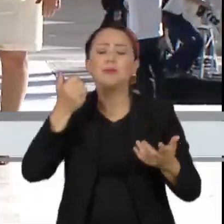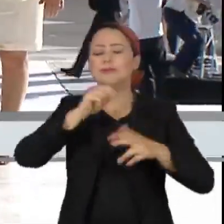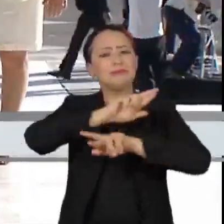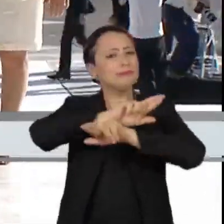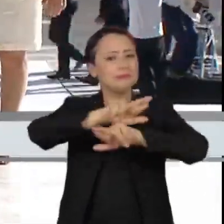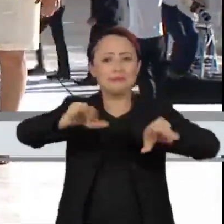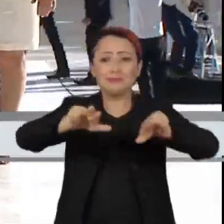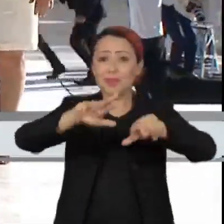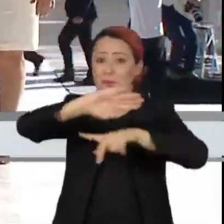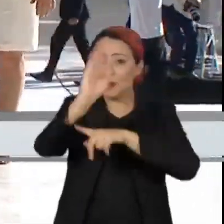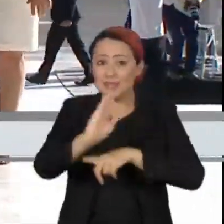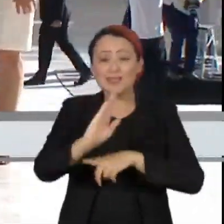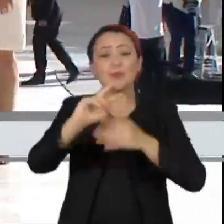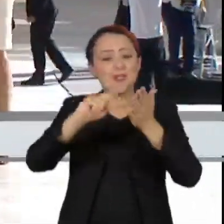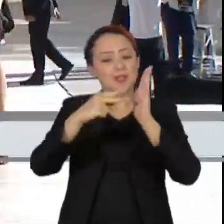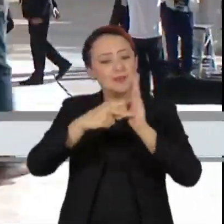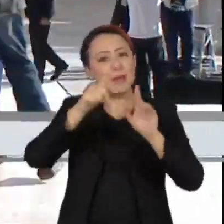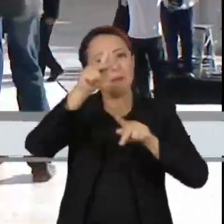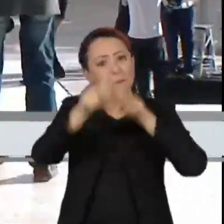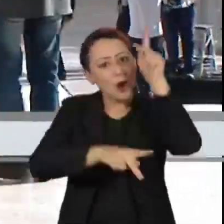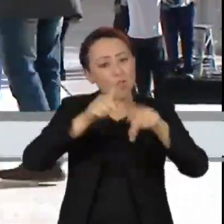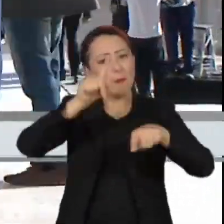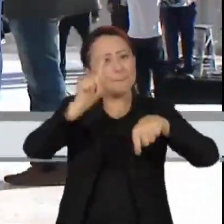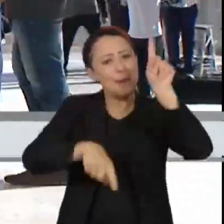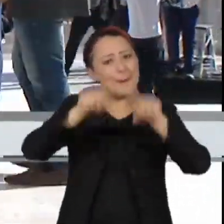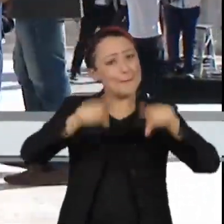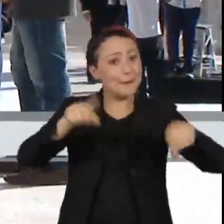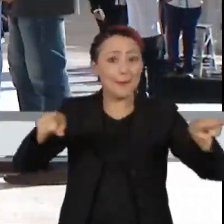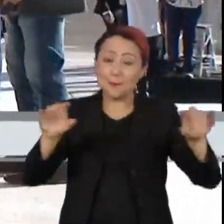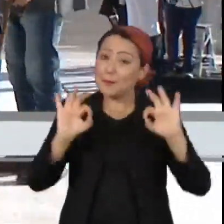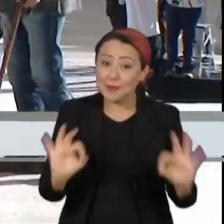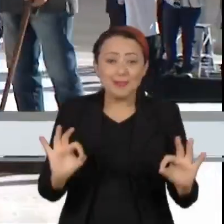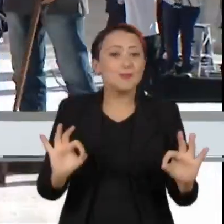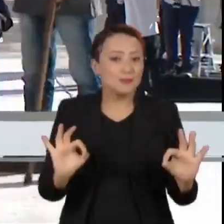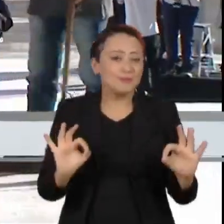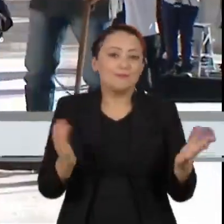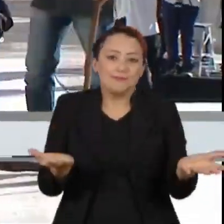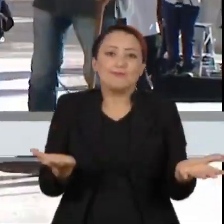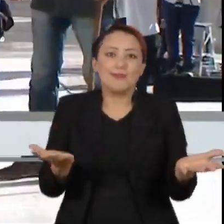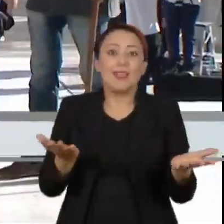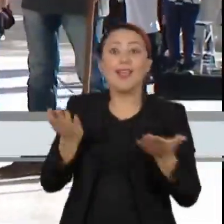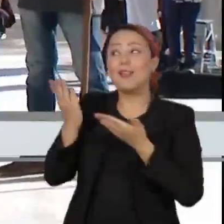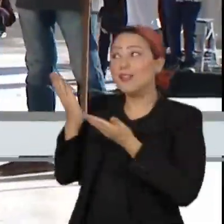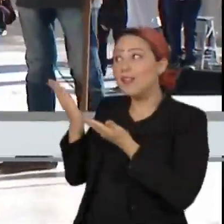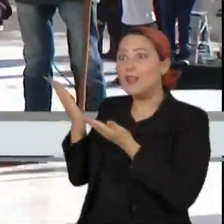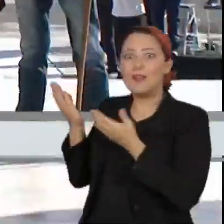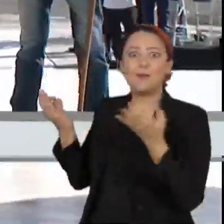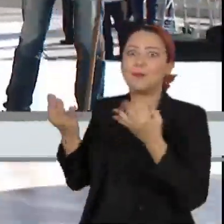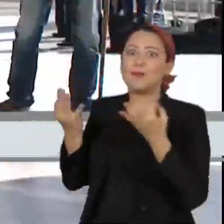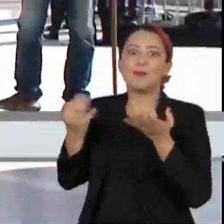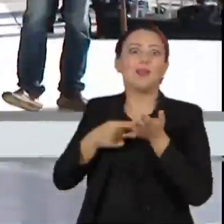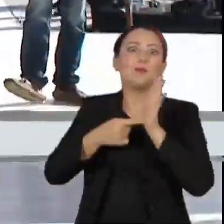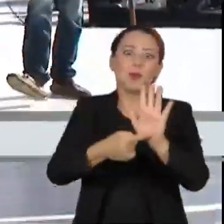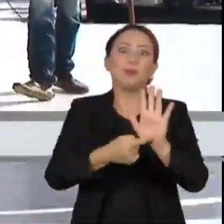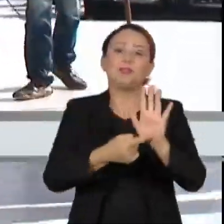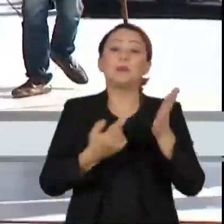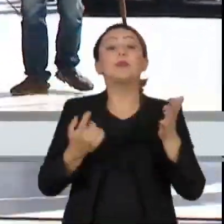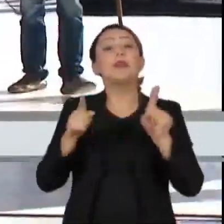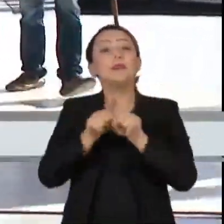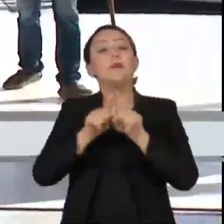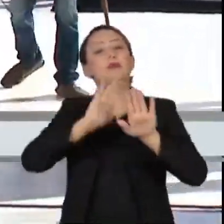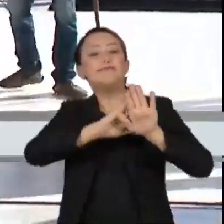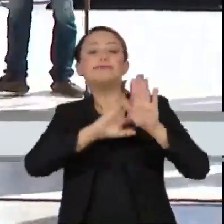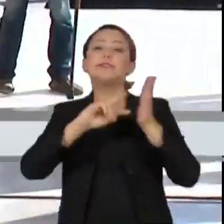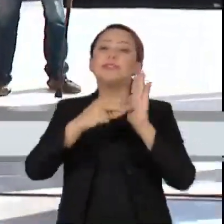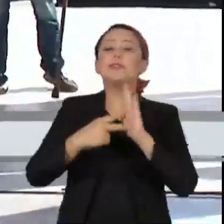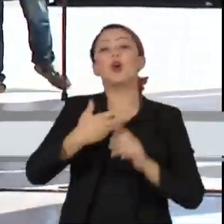Brasil é um país plural e que essa pluralidade, de acordo com esse simbolismo que tudo indica, será respeitada pelo governo, e eles